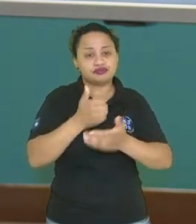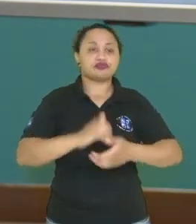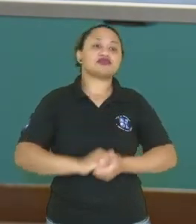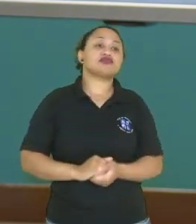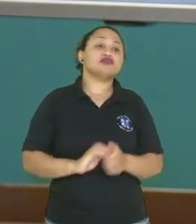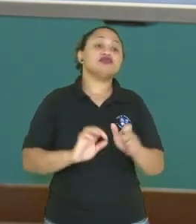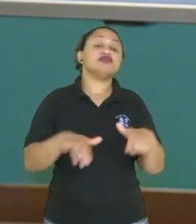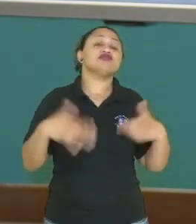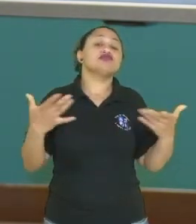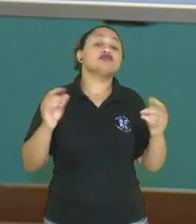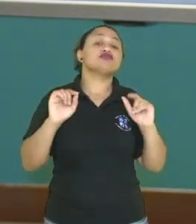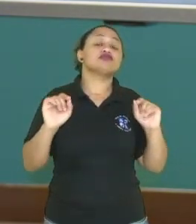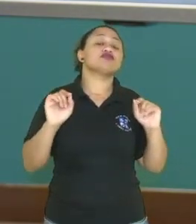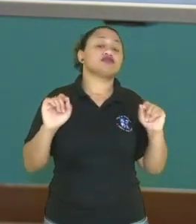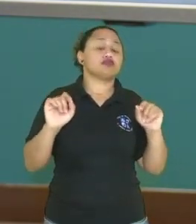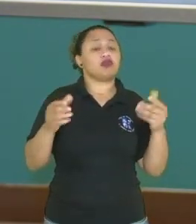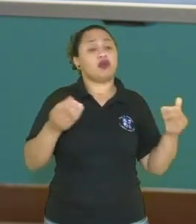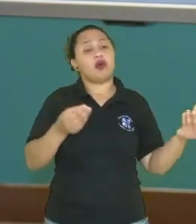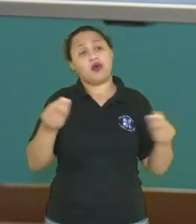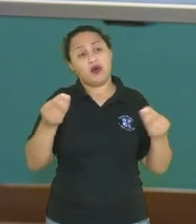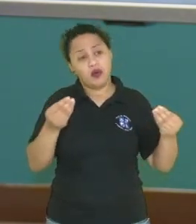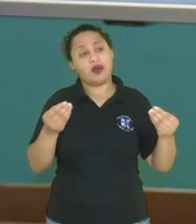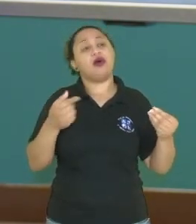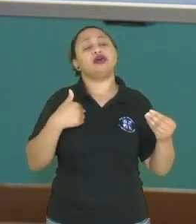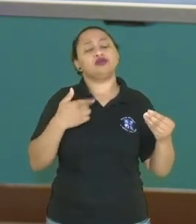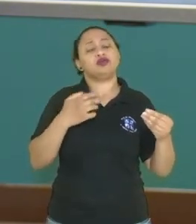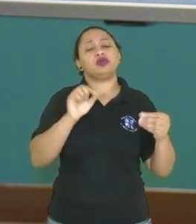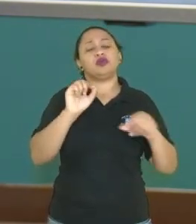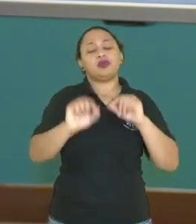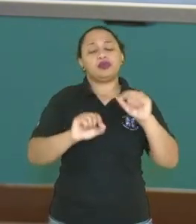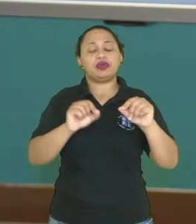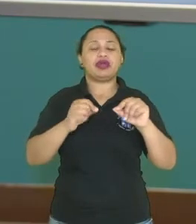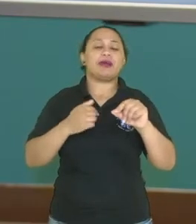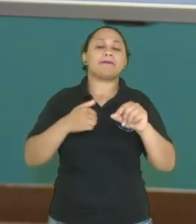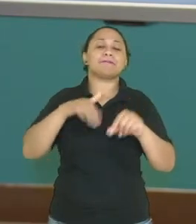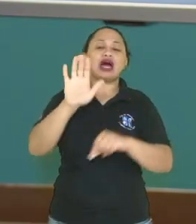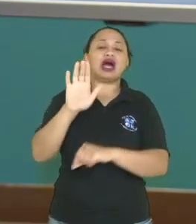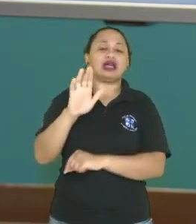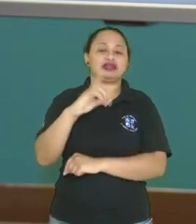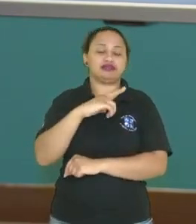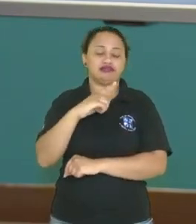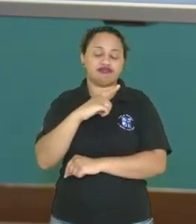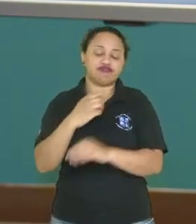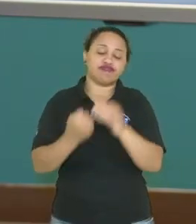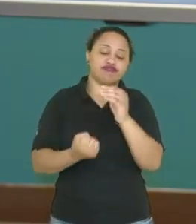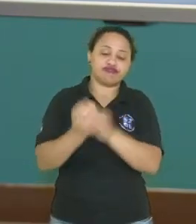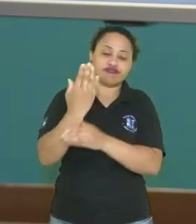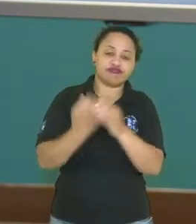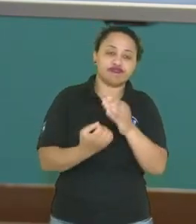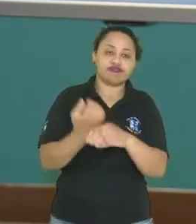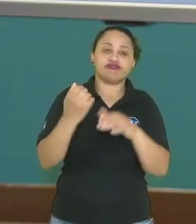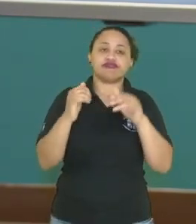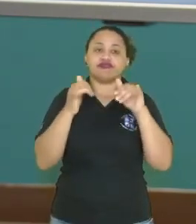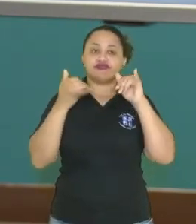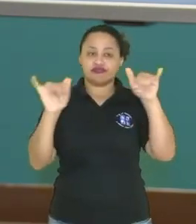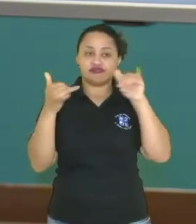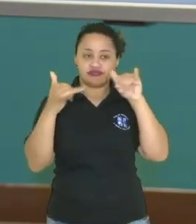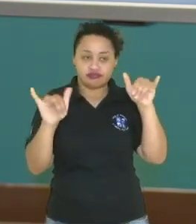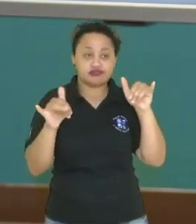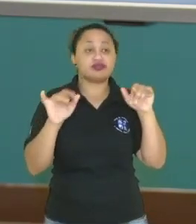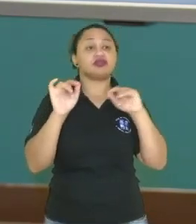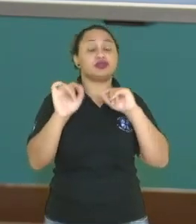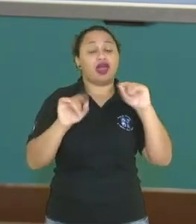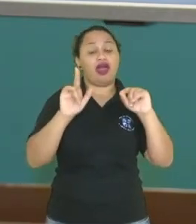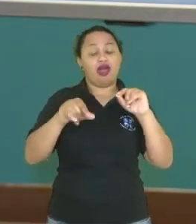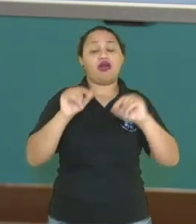Geralmente, né, vamos dizer assim, a fonte mais promissora ali, né, que produz mais ali a energia elétrica,